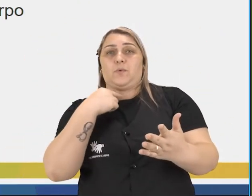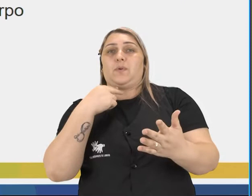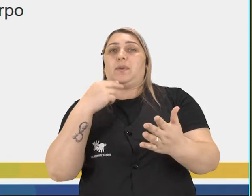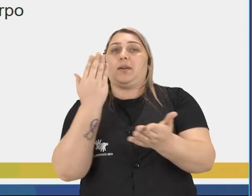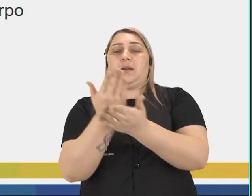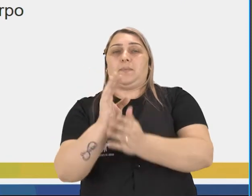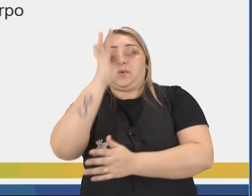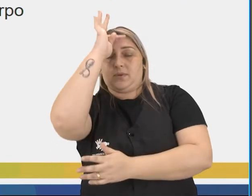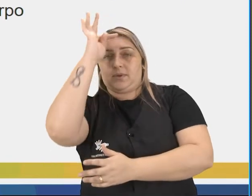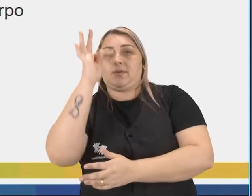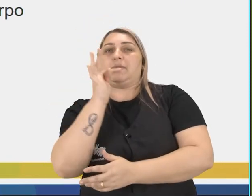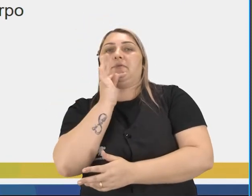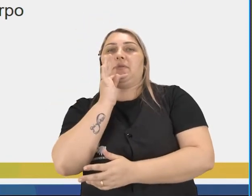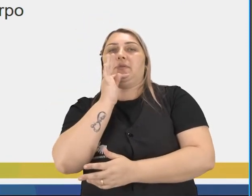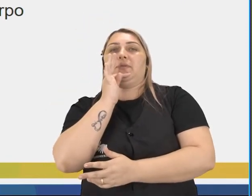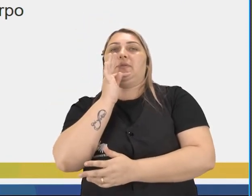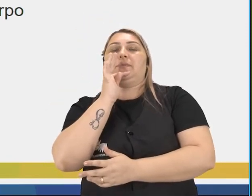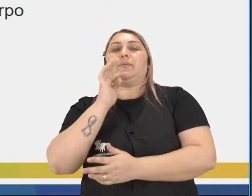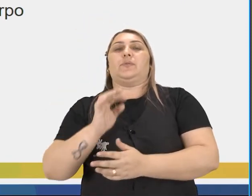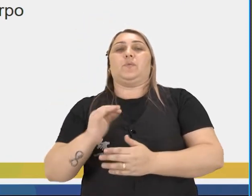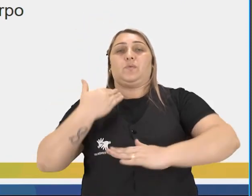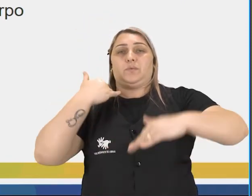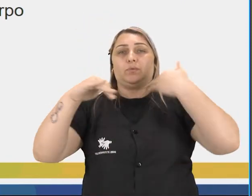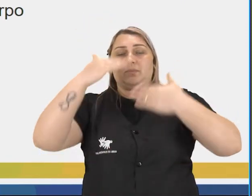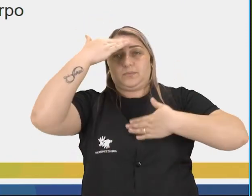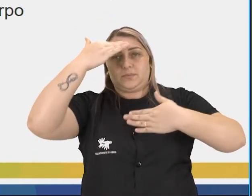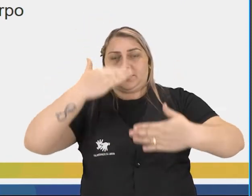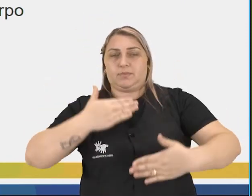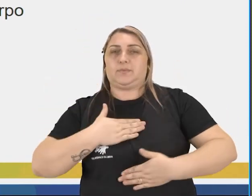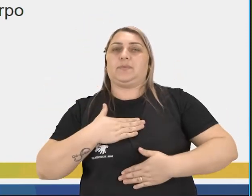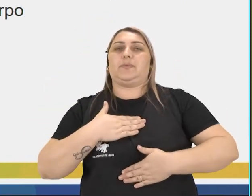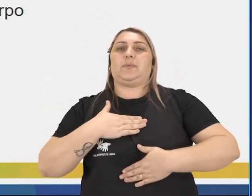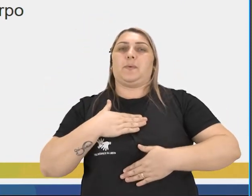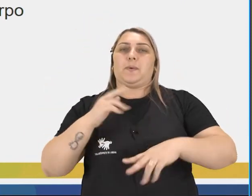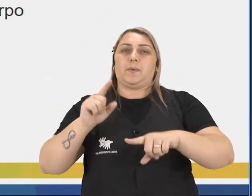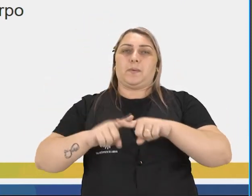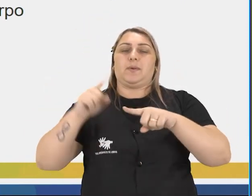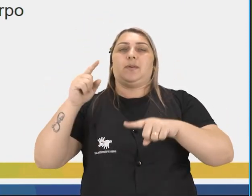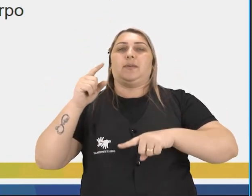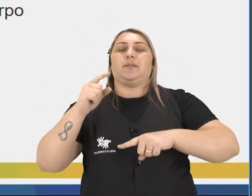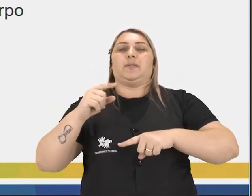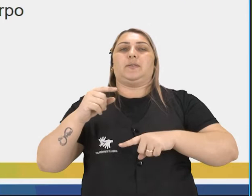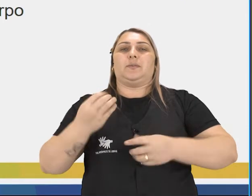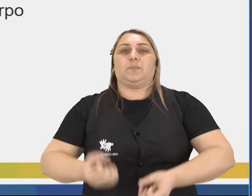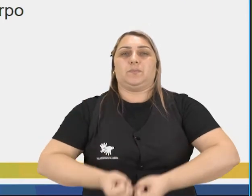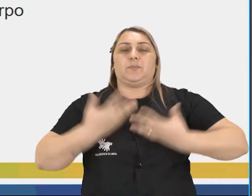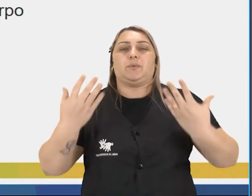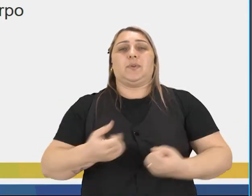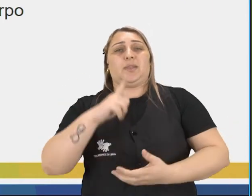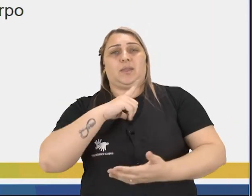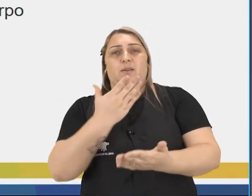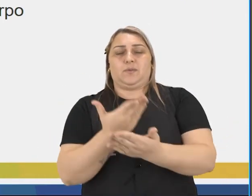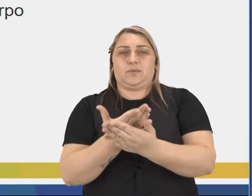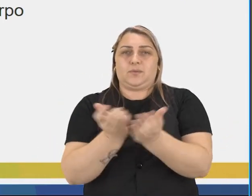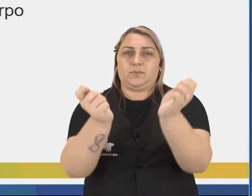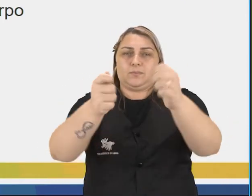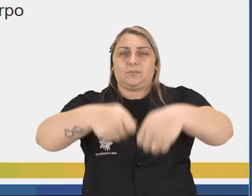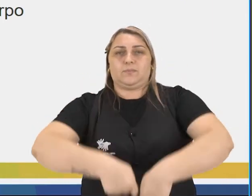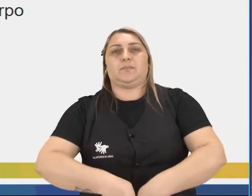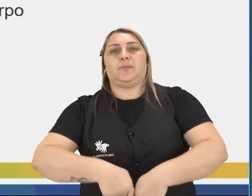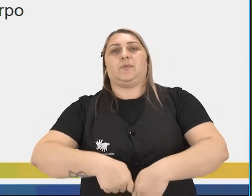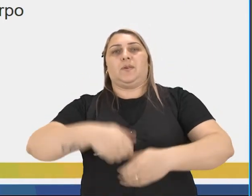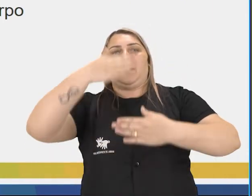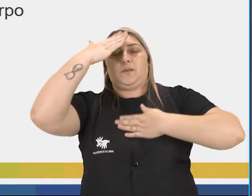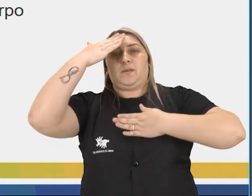com a estrutura do balé clássico. Os movimentos corporais são muito mais explorados e exigem um grande estudo de possibilidades